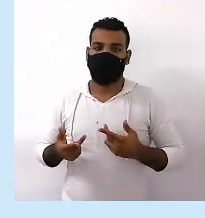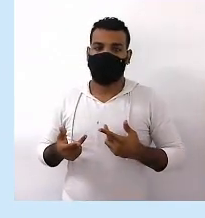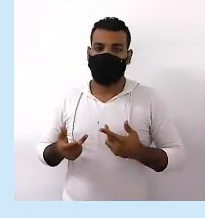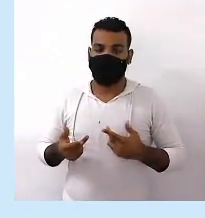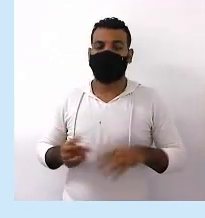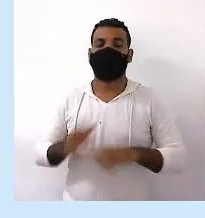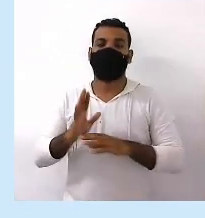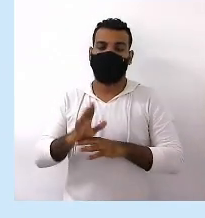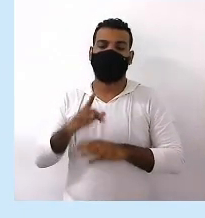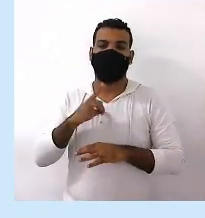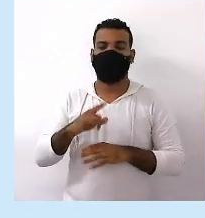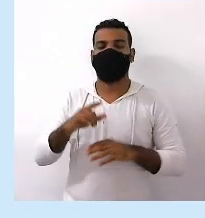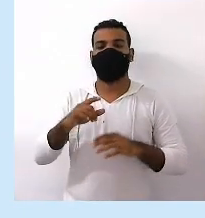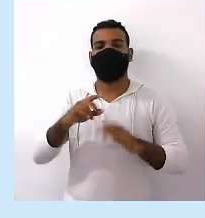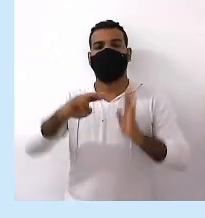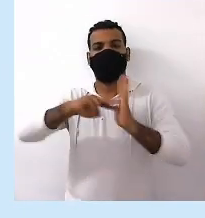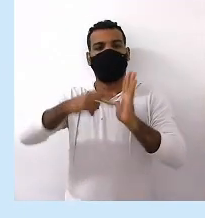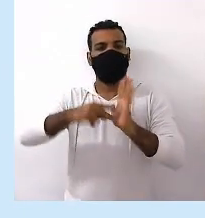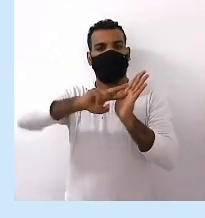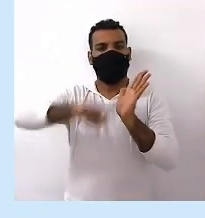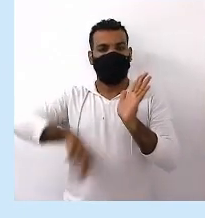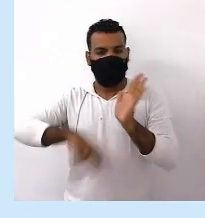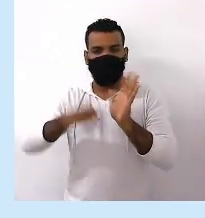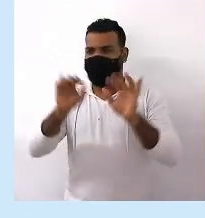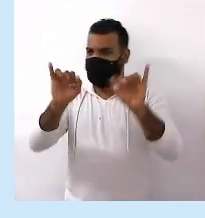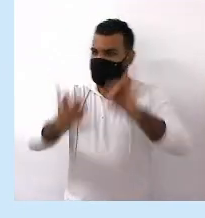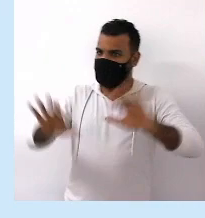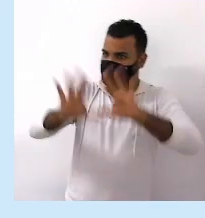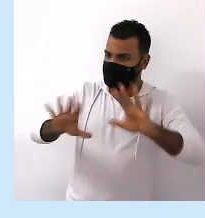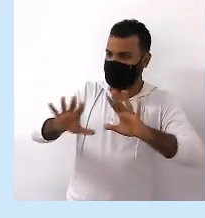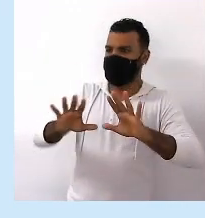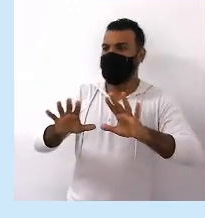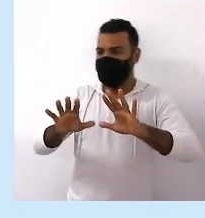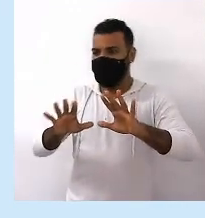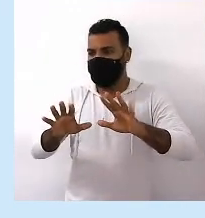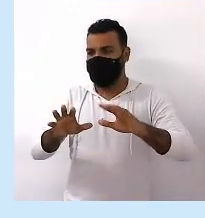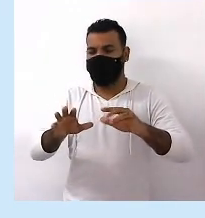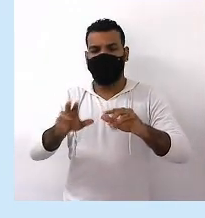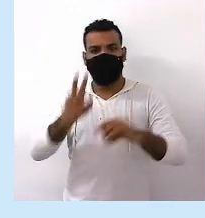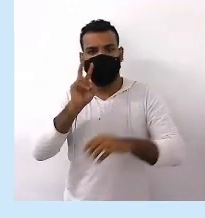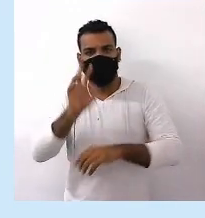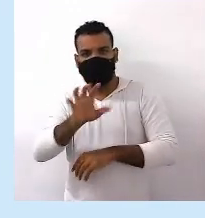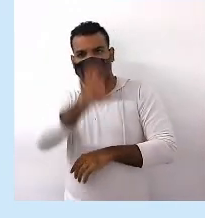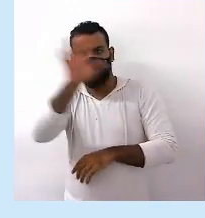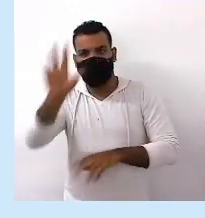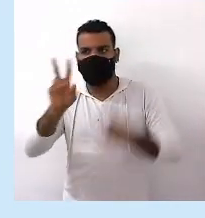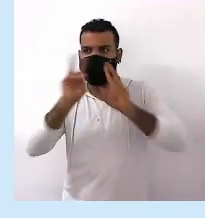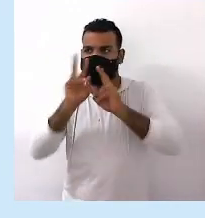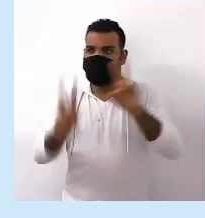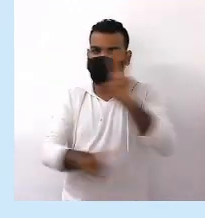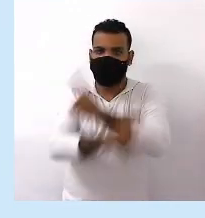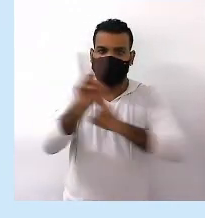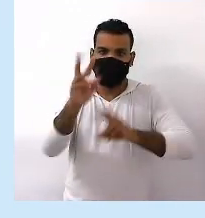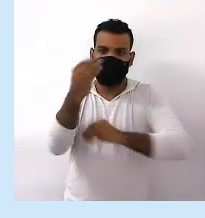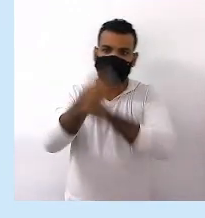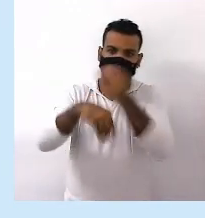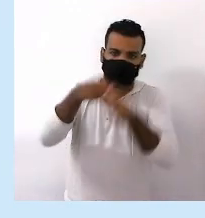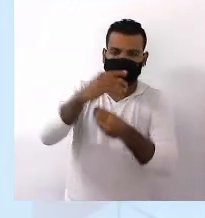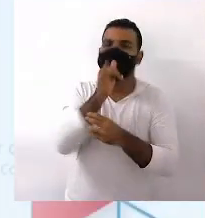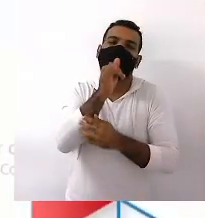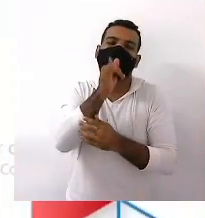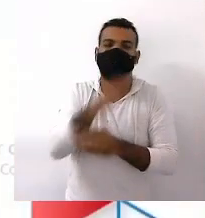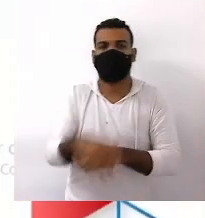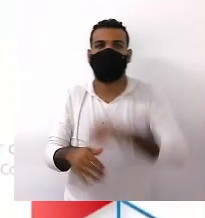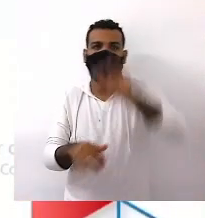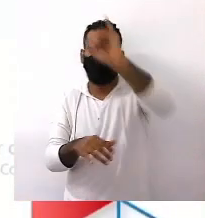Multimodal Com imagens Ou Como vocês podem ver Em formas Visuais Mistas Verbal e não verbal